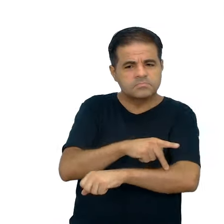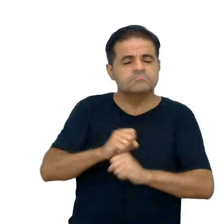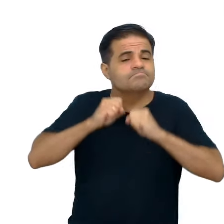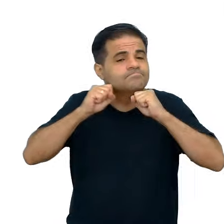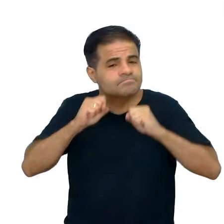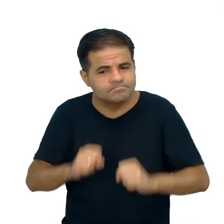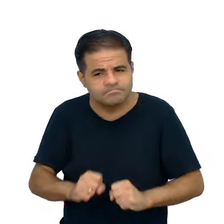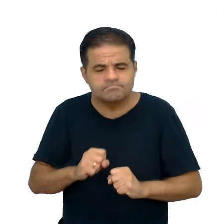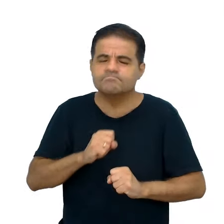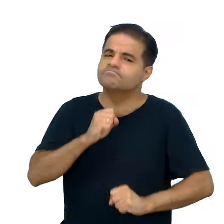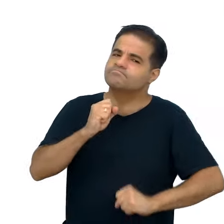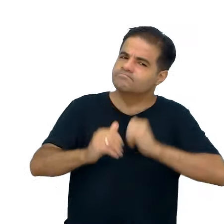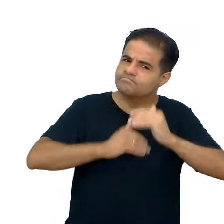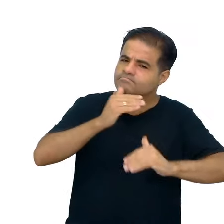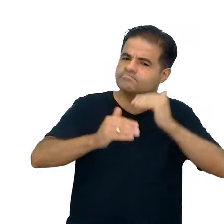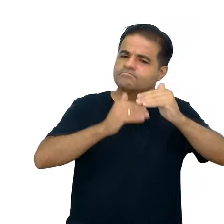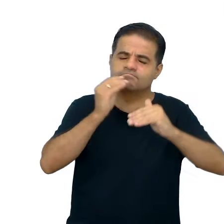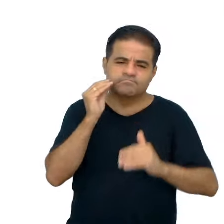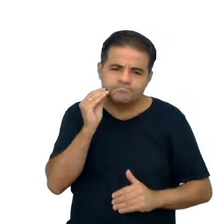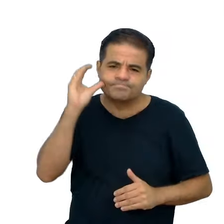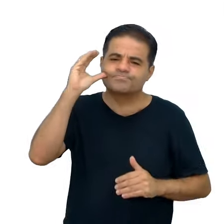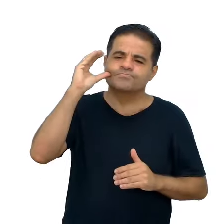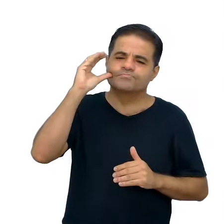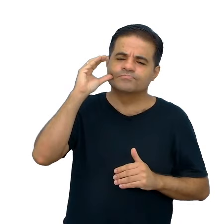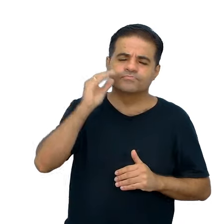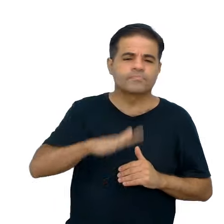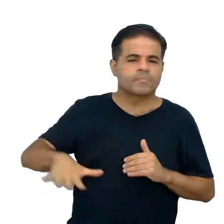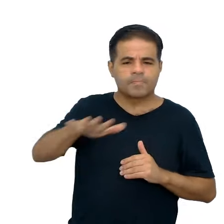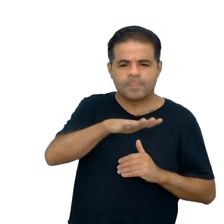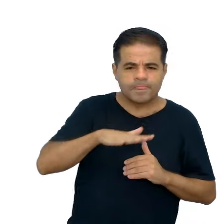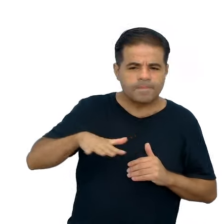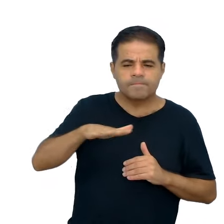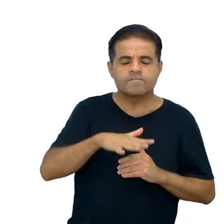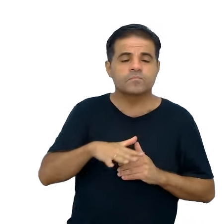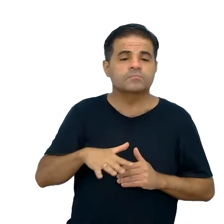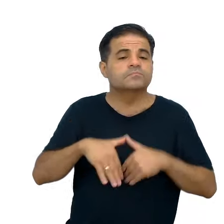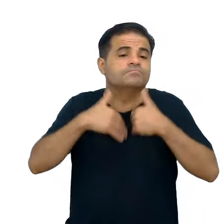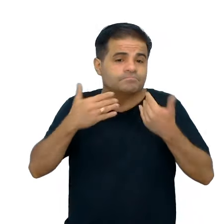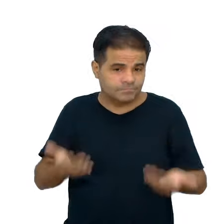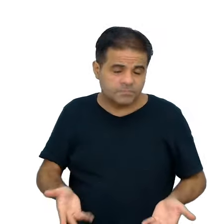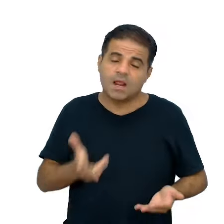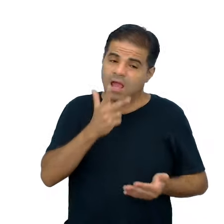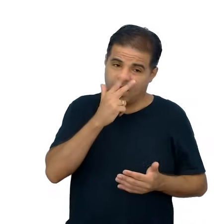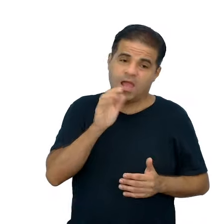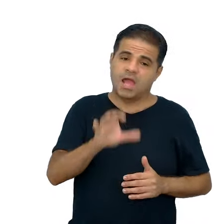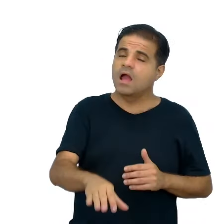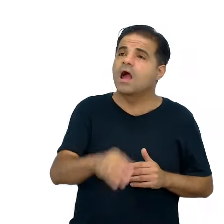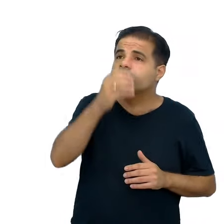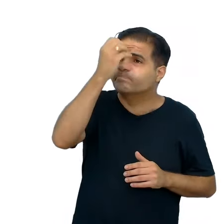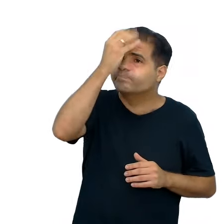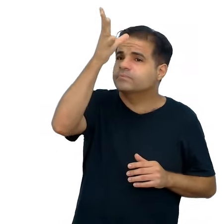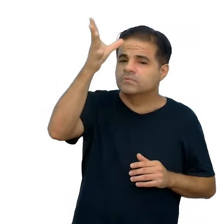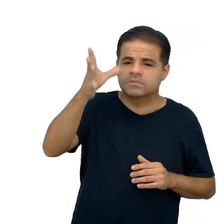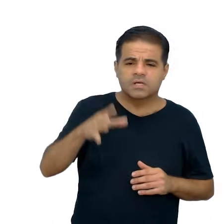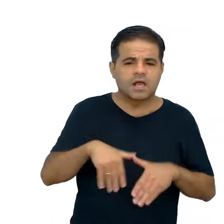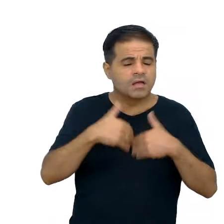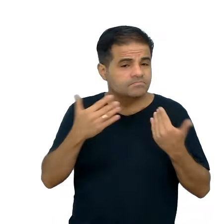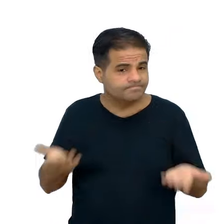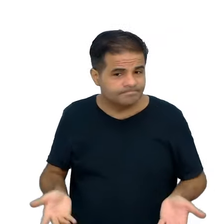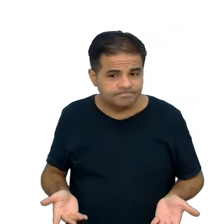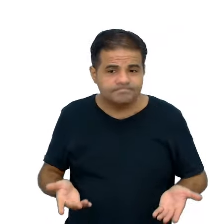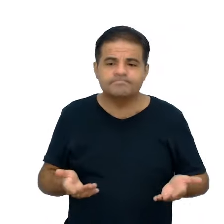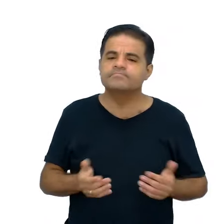aí, ativar, né, os seus conhecimentos de mundo, aquilo que, aparentemente, eles acham que não se lembra, mas, quando,